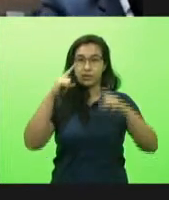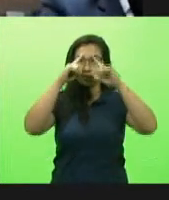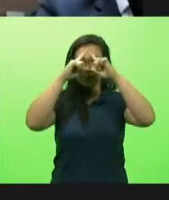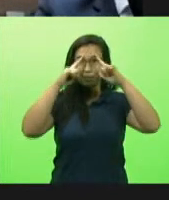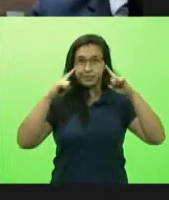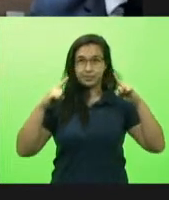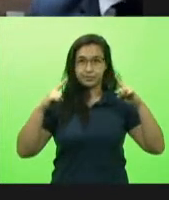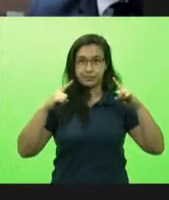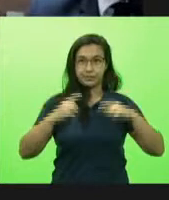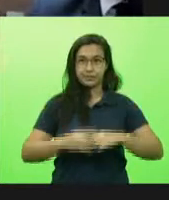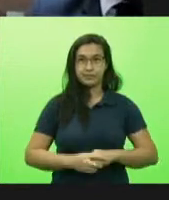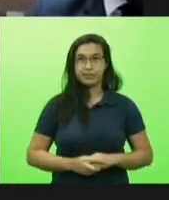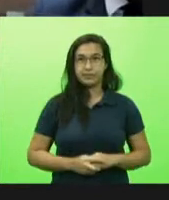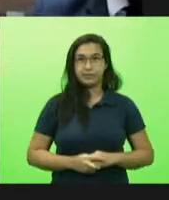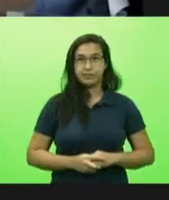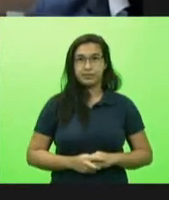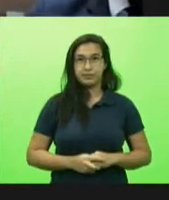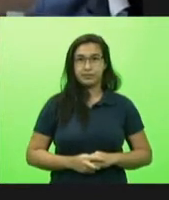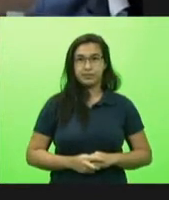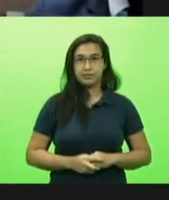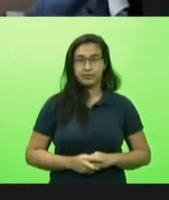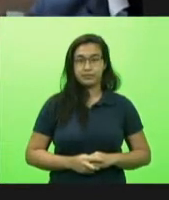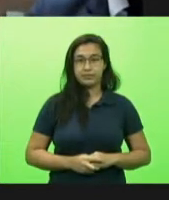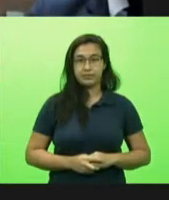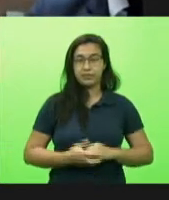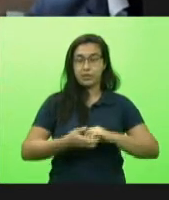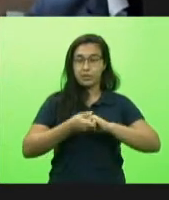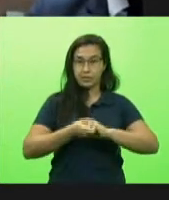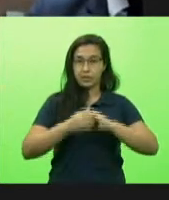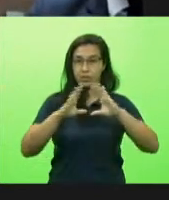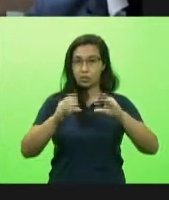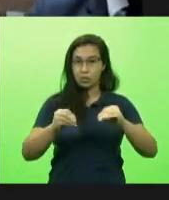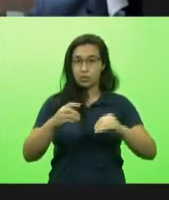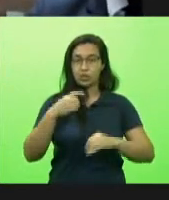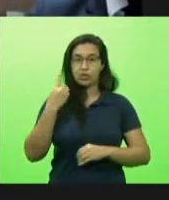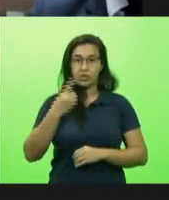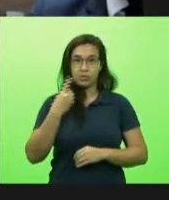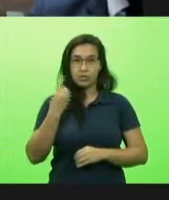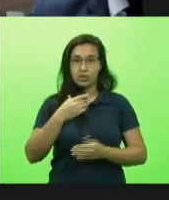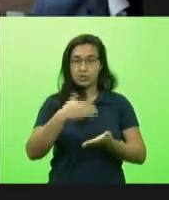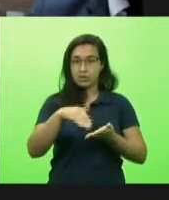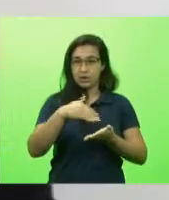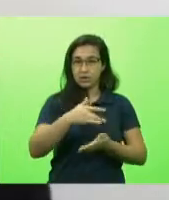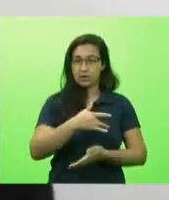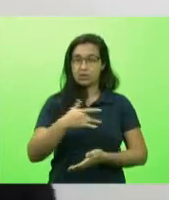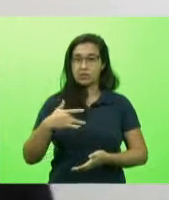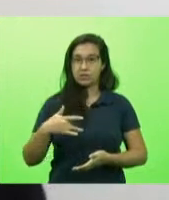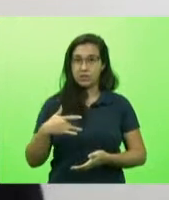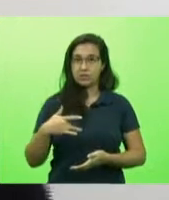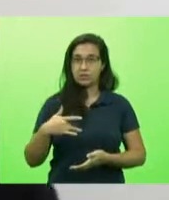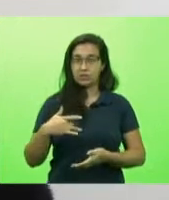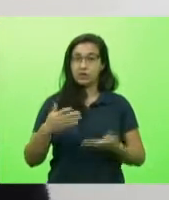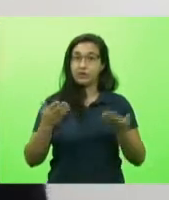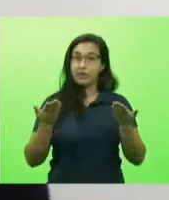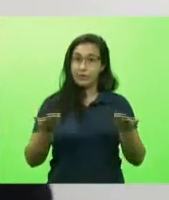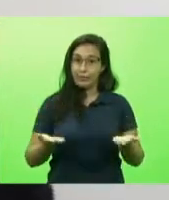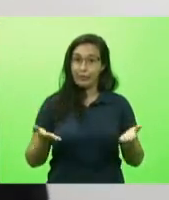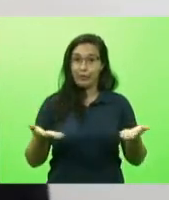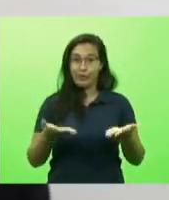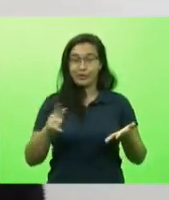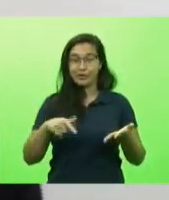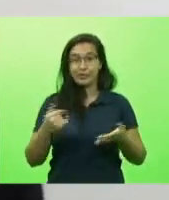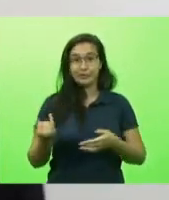Estimado secretário de saúde senhores deputados senhoras deputadas estimados catarinenses é um momento importante esse